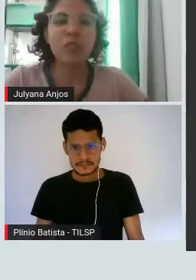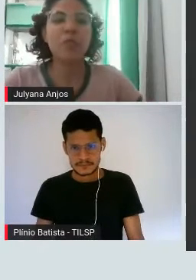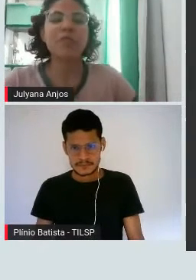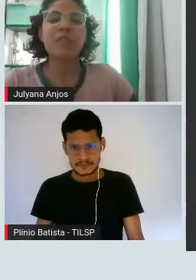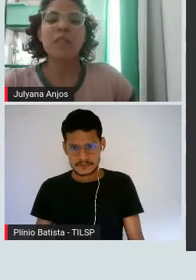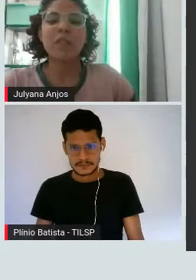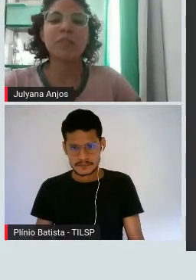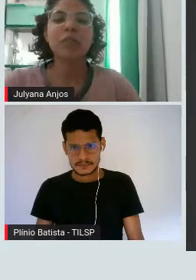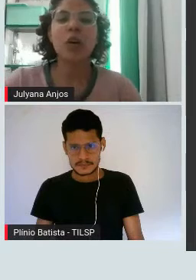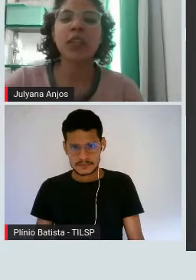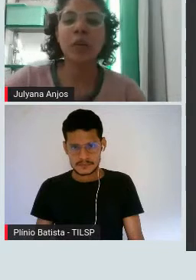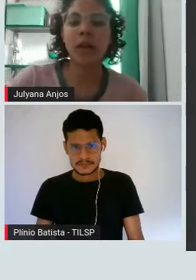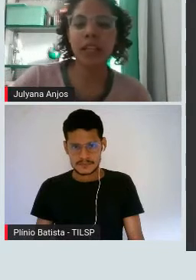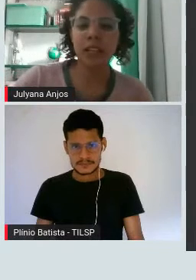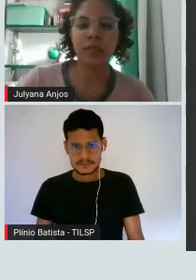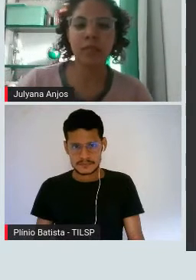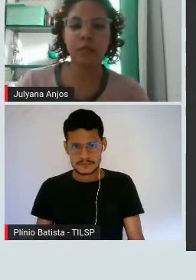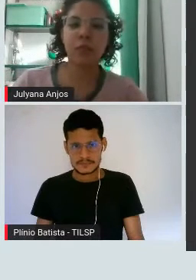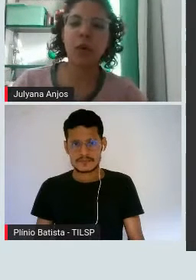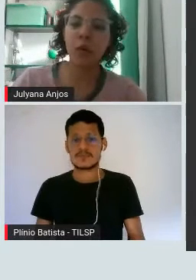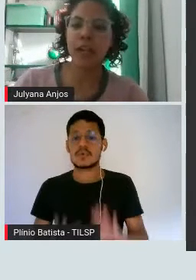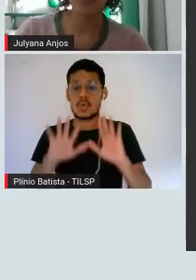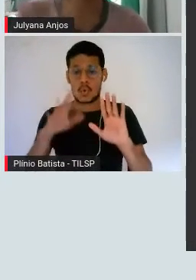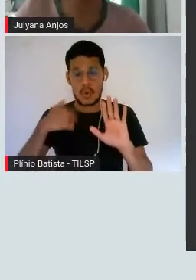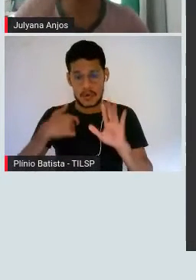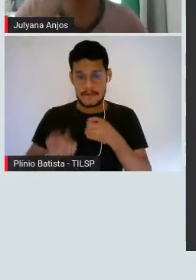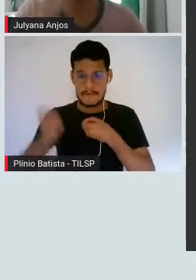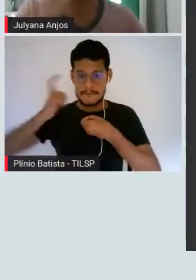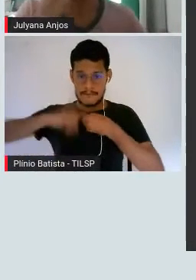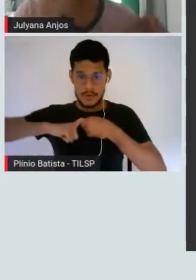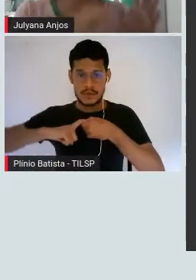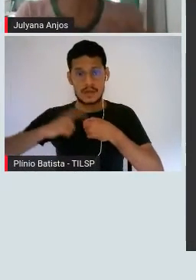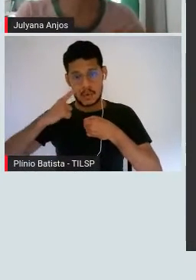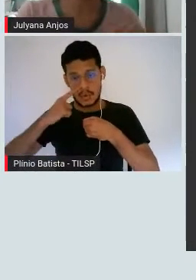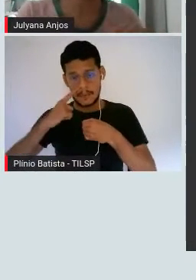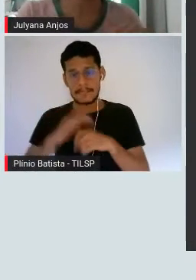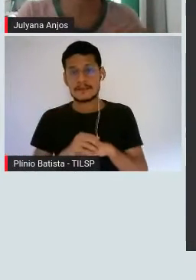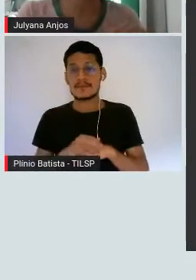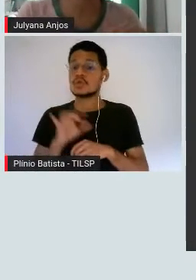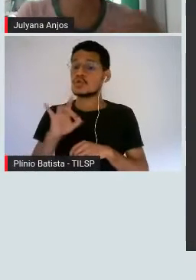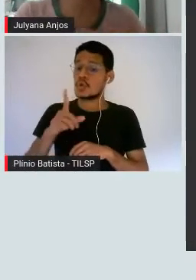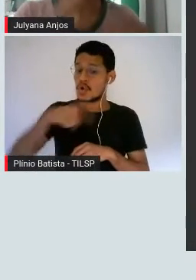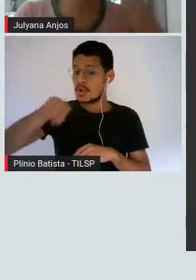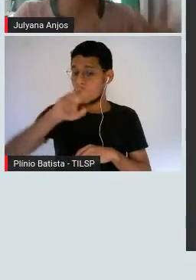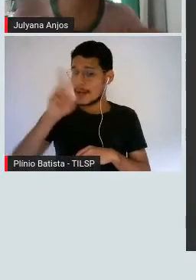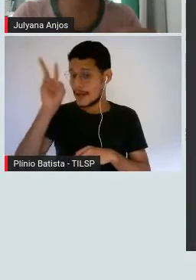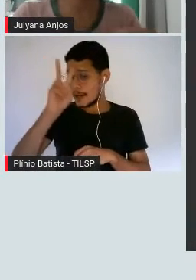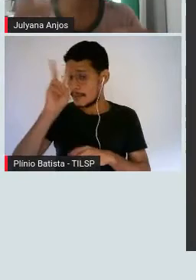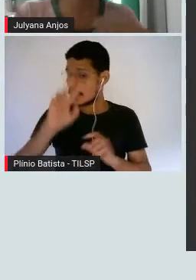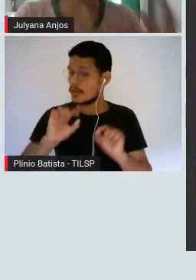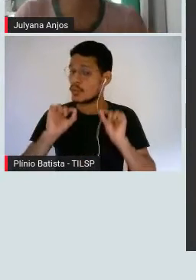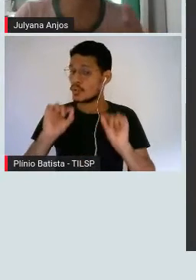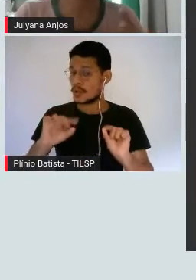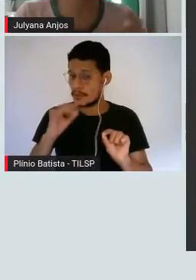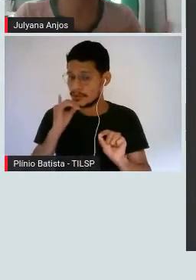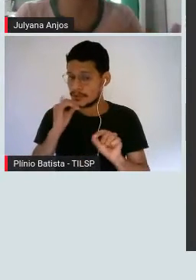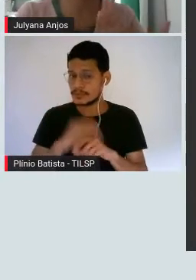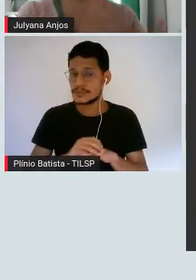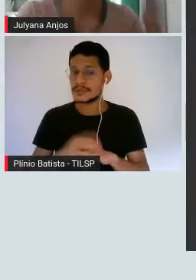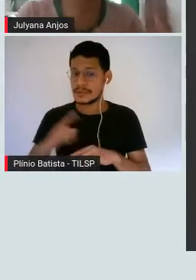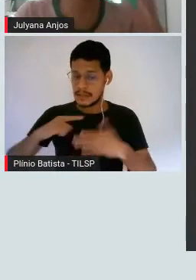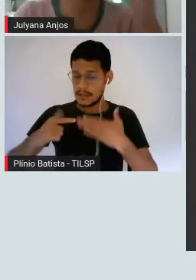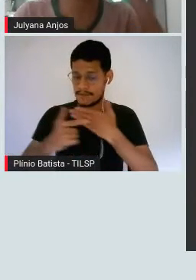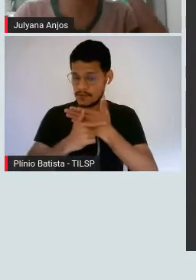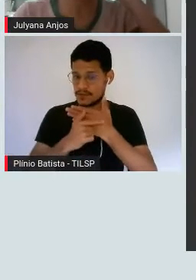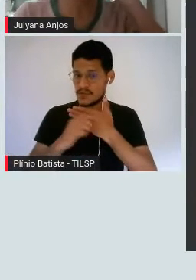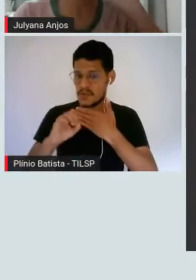Tá, eu vou só retomar aqui. Ó, é só a gente lembrar que dentro a gente tem aquelas funções orgânicas